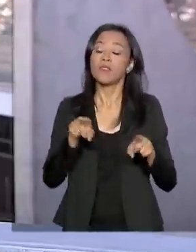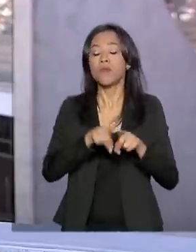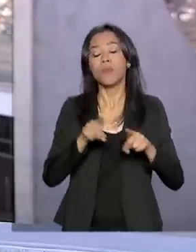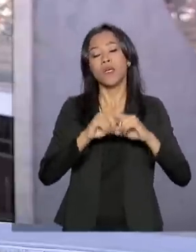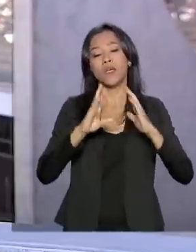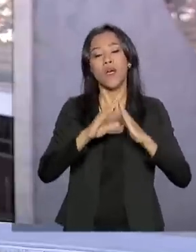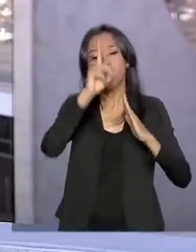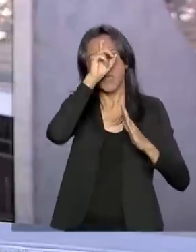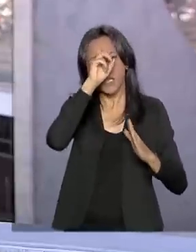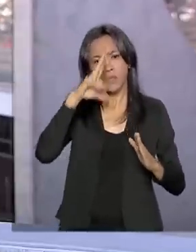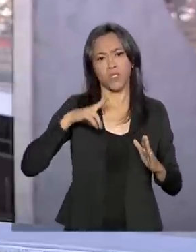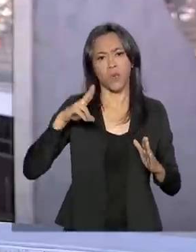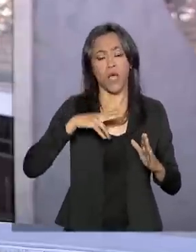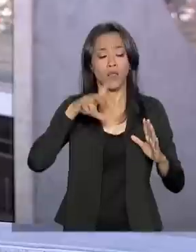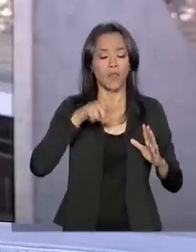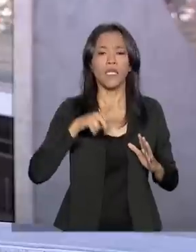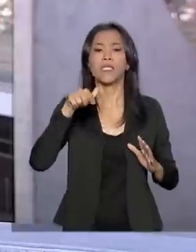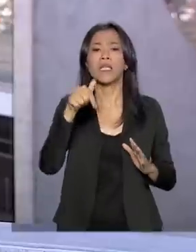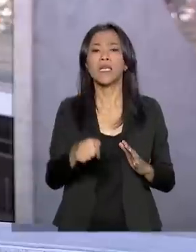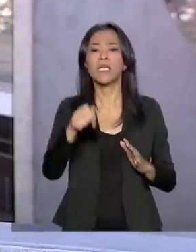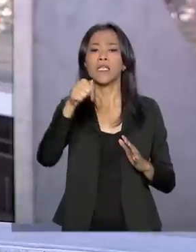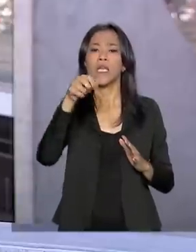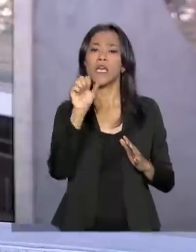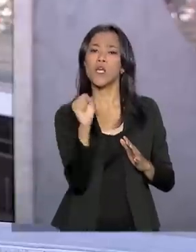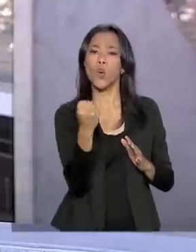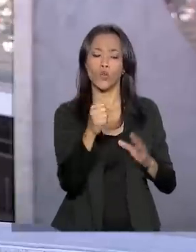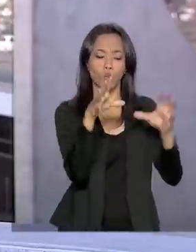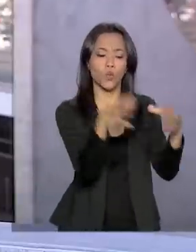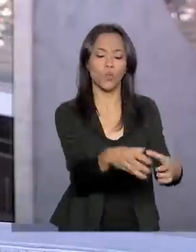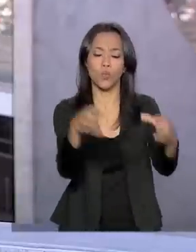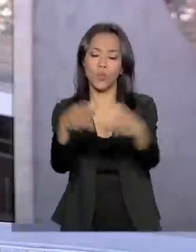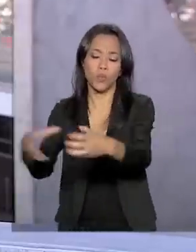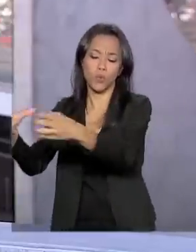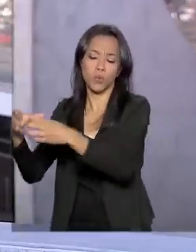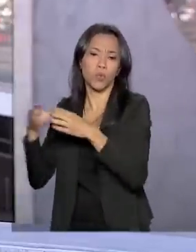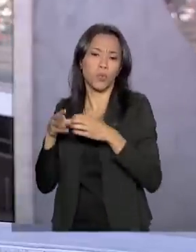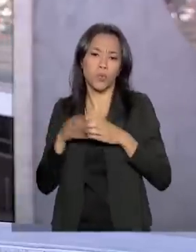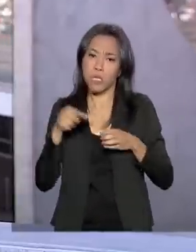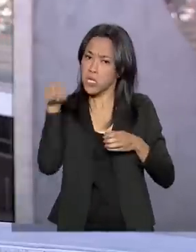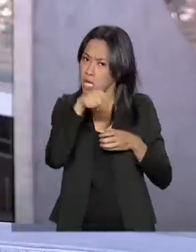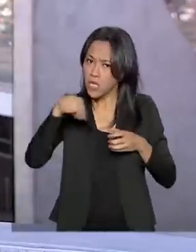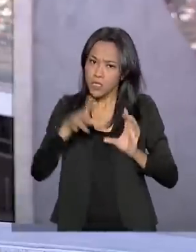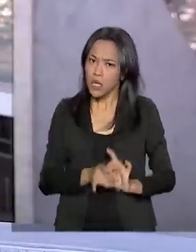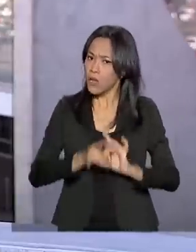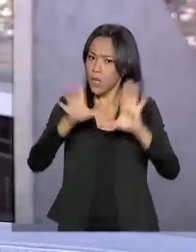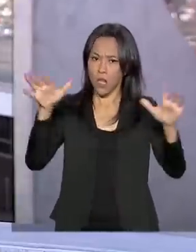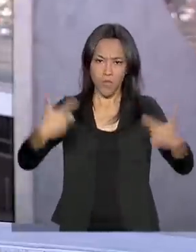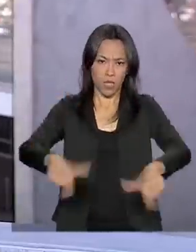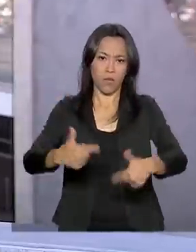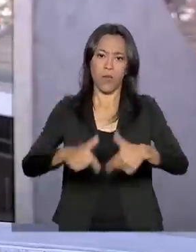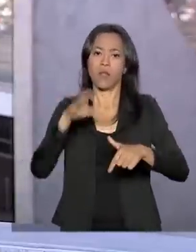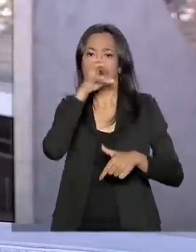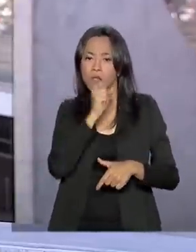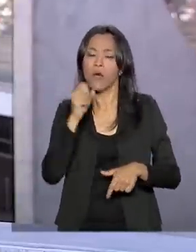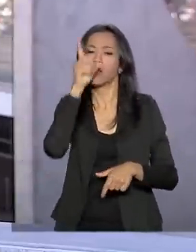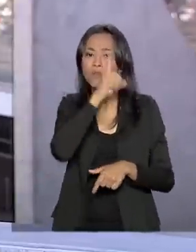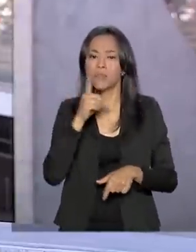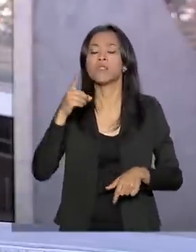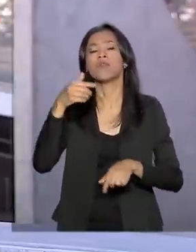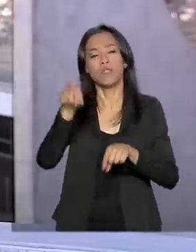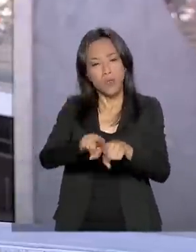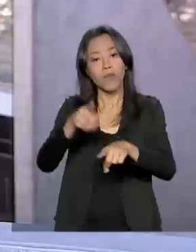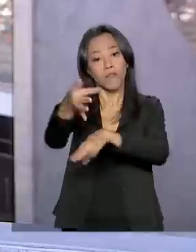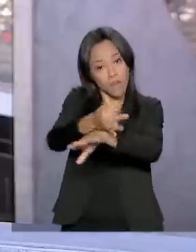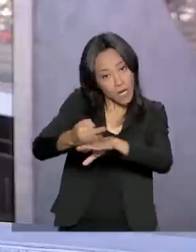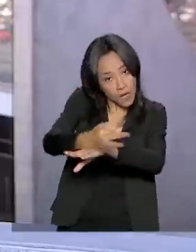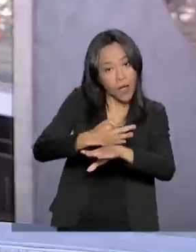texto, com todas as 78 atividades, foi publicado na edição de hoje do Diário Oficial da União. Pelo Twitter, o secretário especial